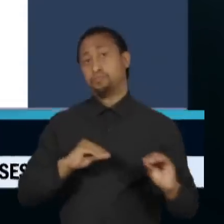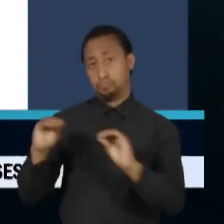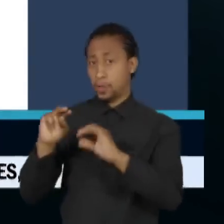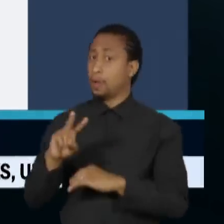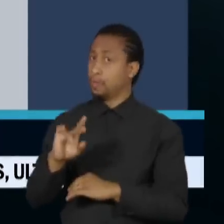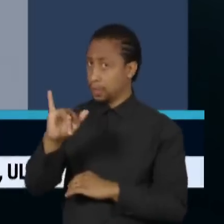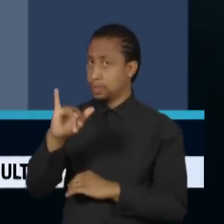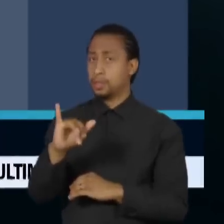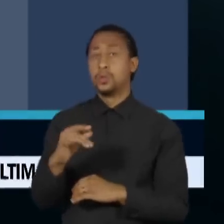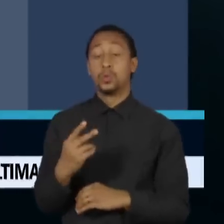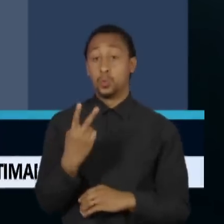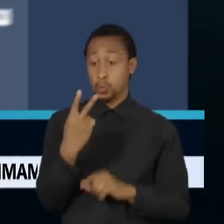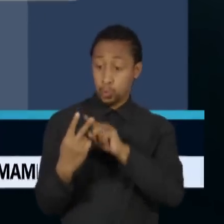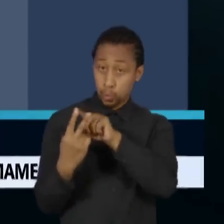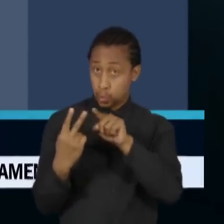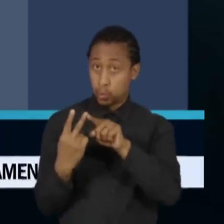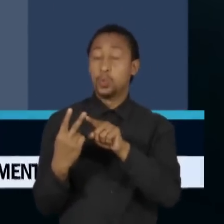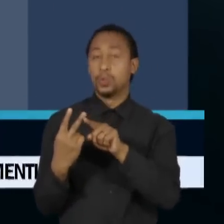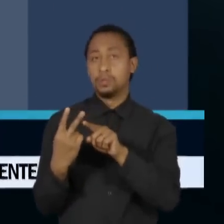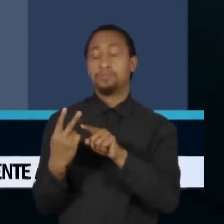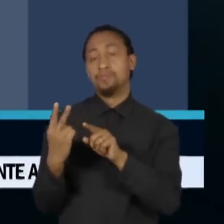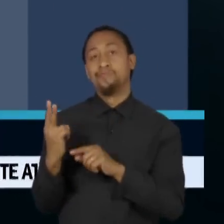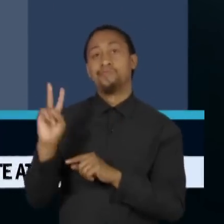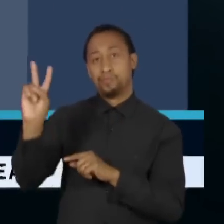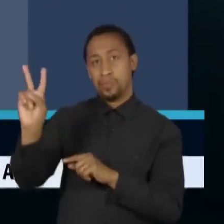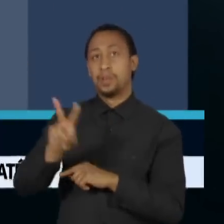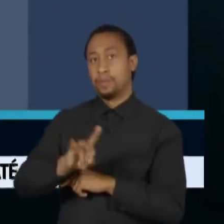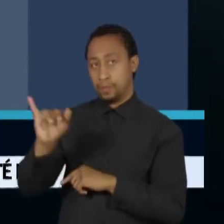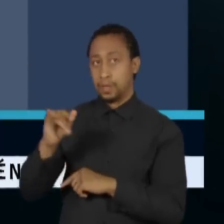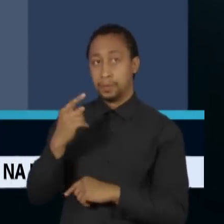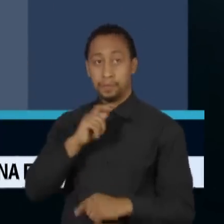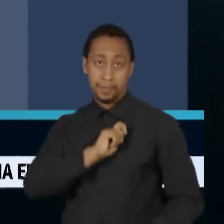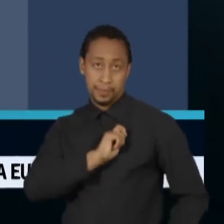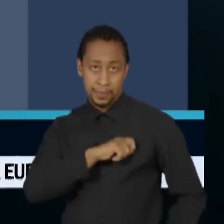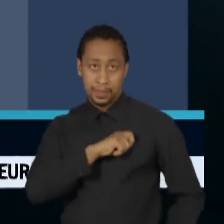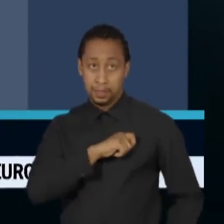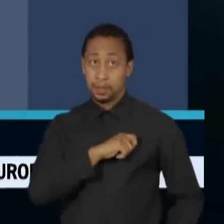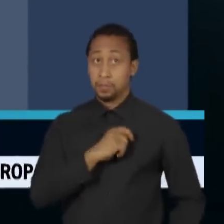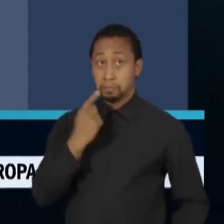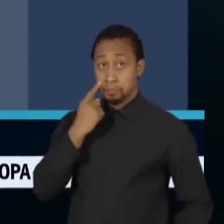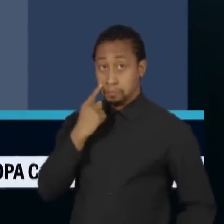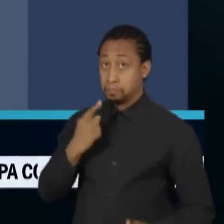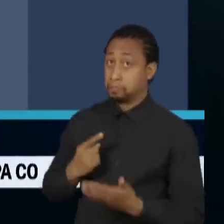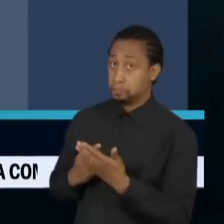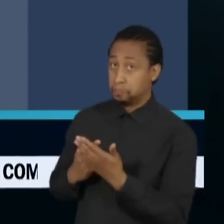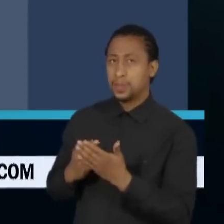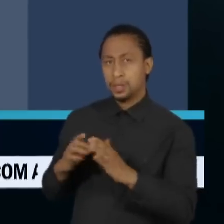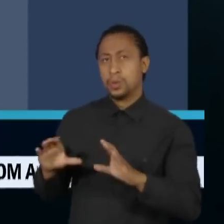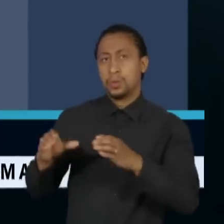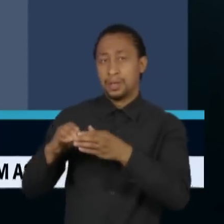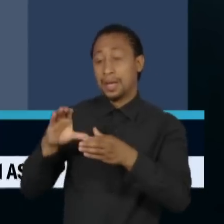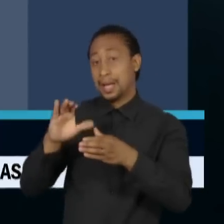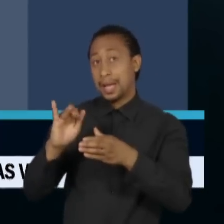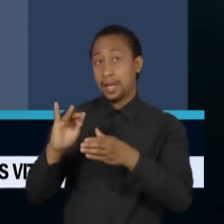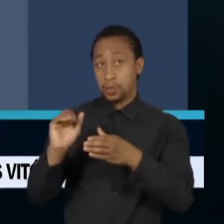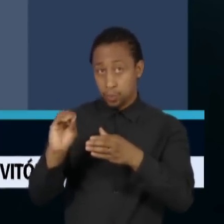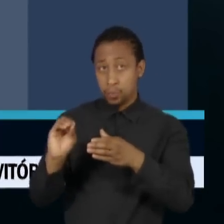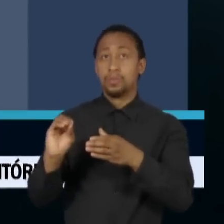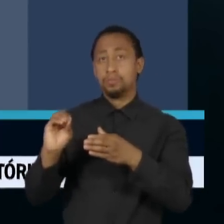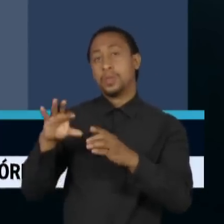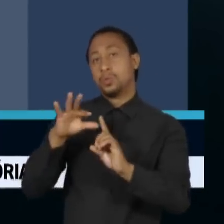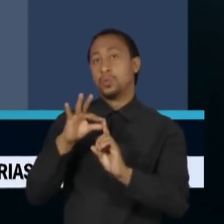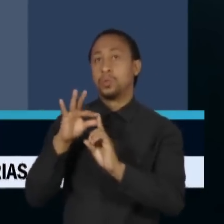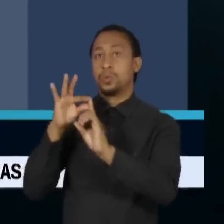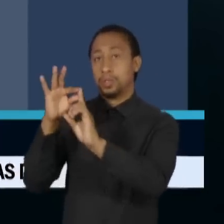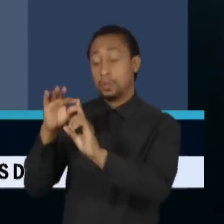menos duas missões já estão definidas. O delegado Caio Rodrigo Pelin, diretor de Investigação e Combate ao Crime Organizado, foi escolhido